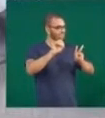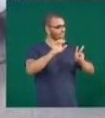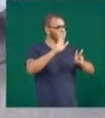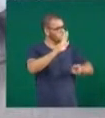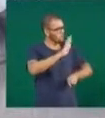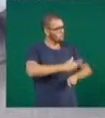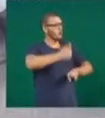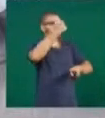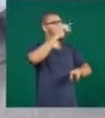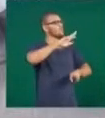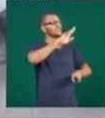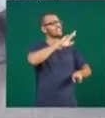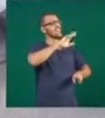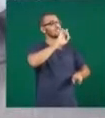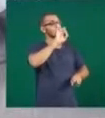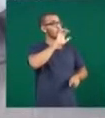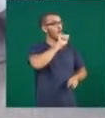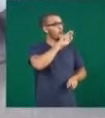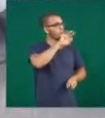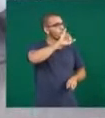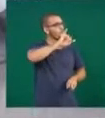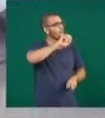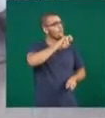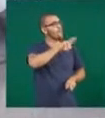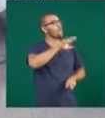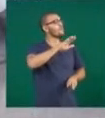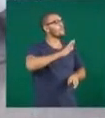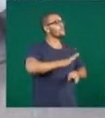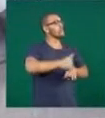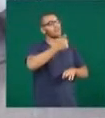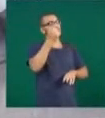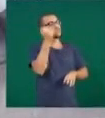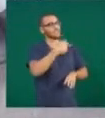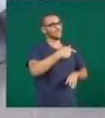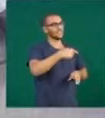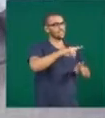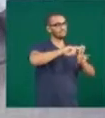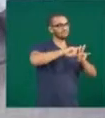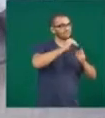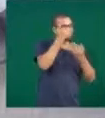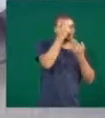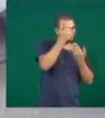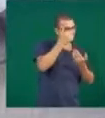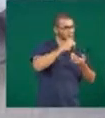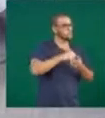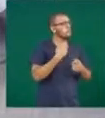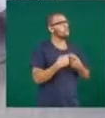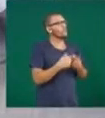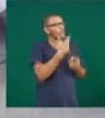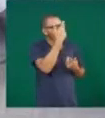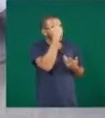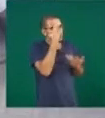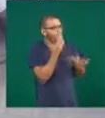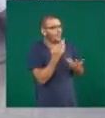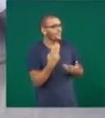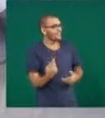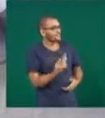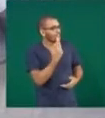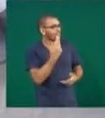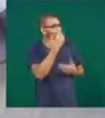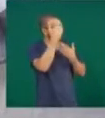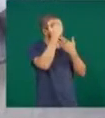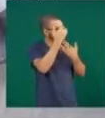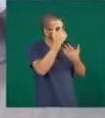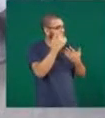do amor. Conta para a gente, talvez, o porquê desse fenômeno, as pessoas reconhecerem a gratidão como um sentimento, uma